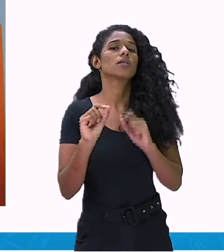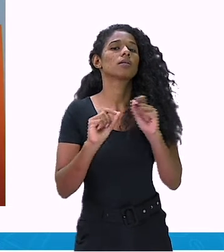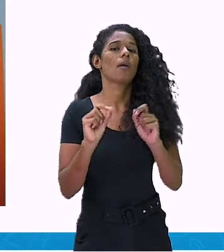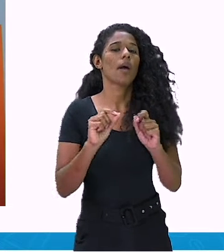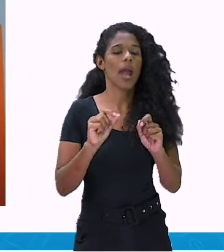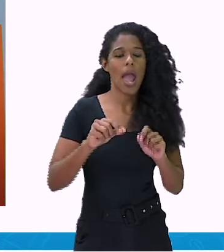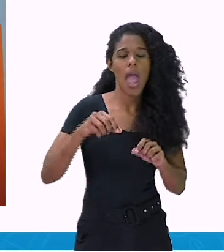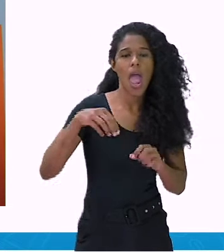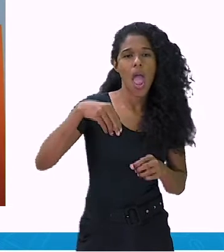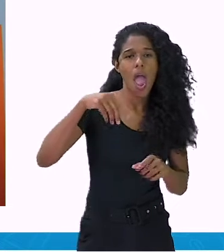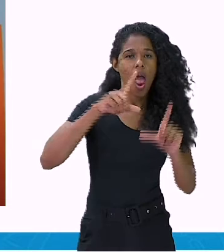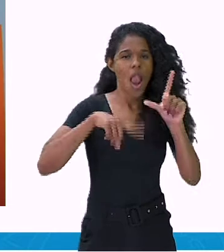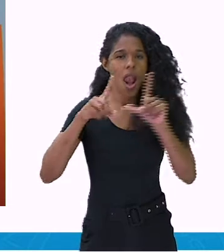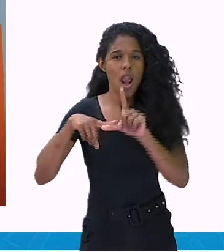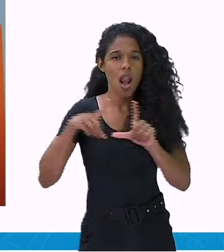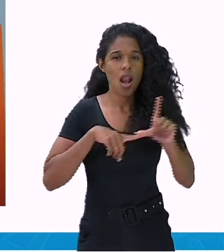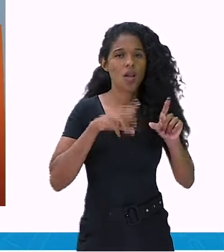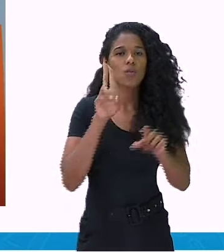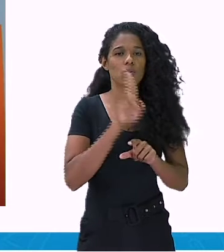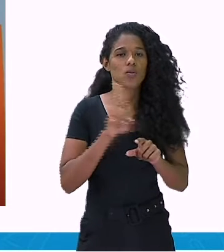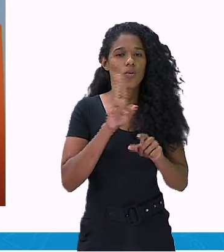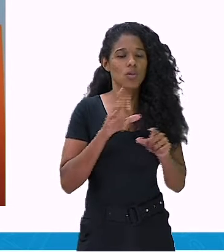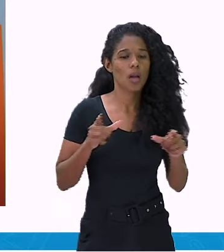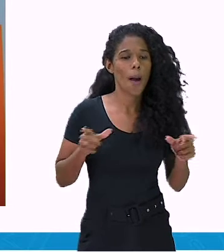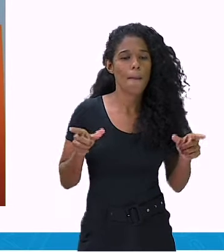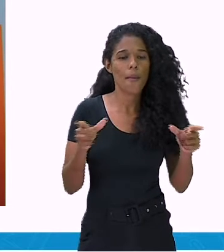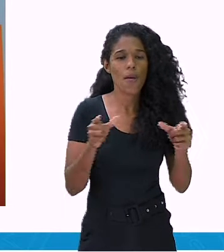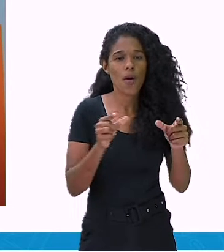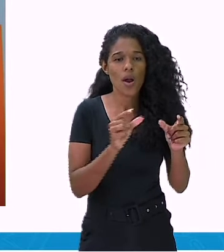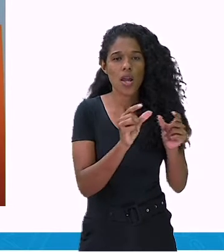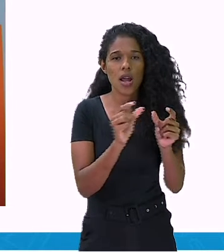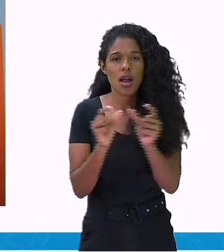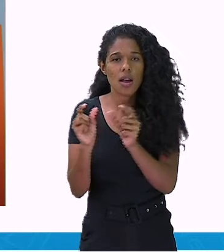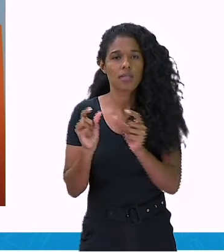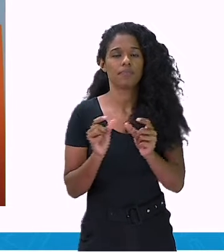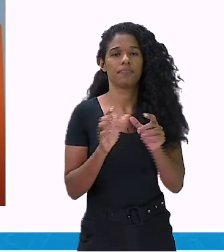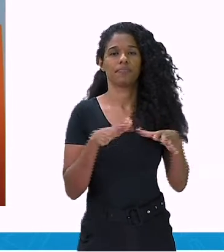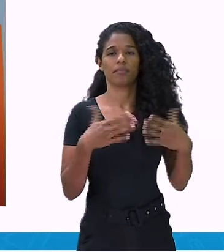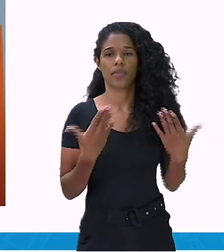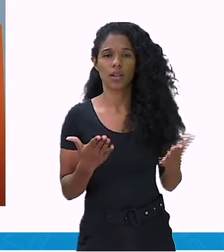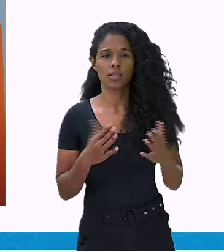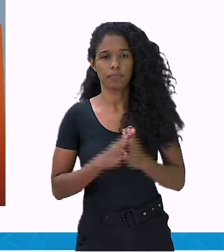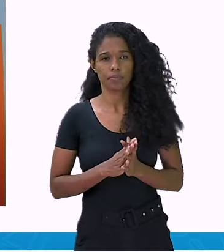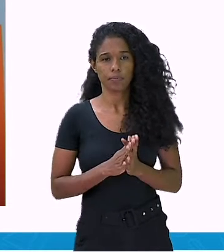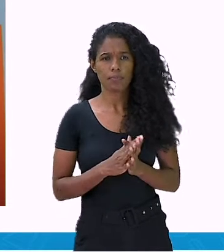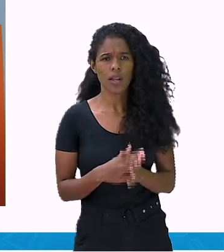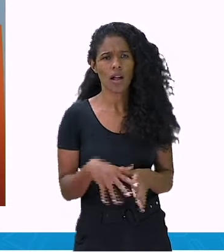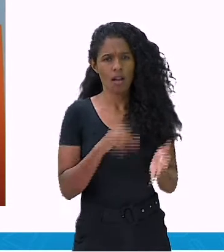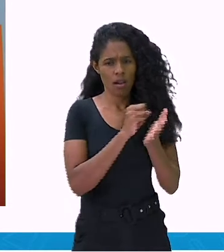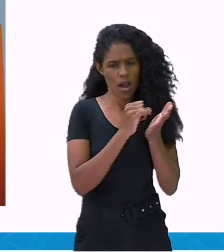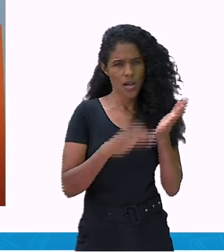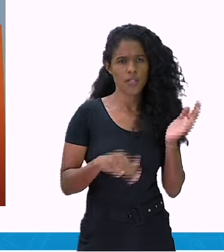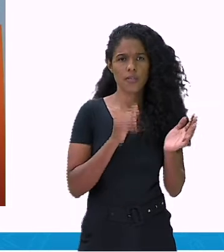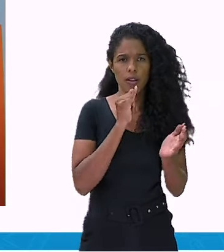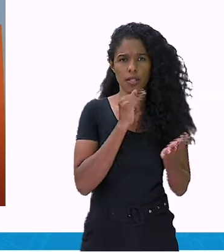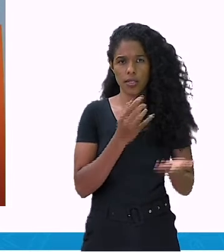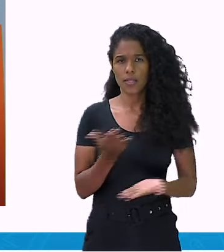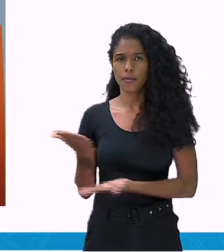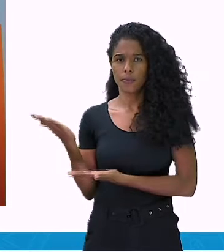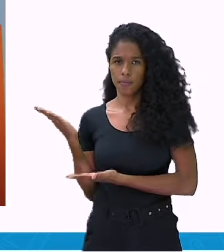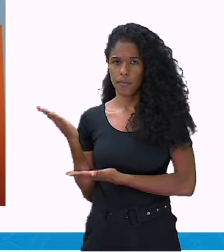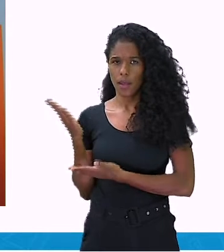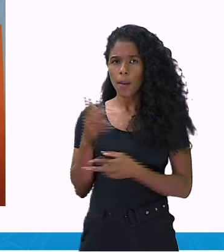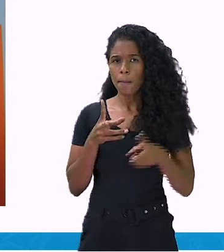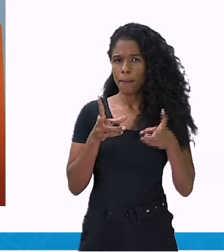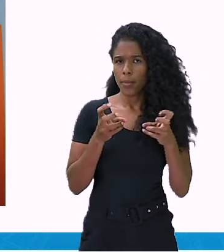é dividir a atividade em partes. Observe que essa atividade tem três etapas. Você pode